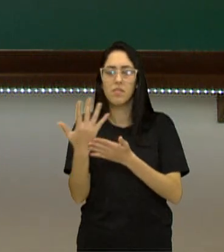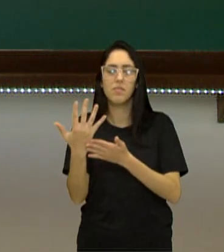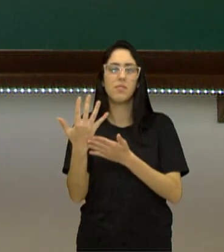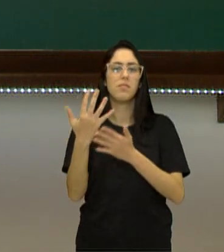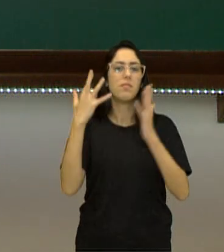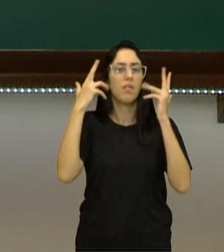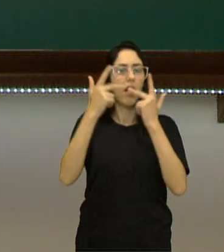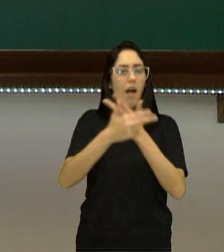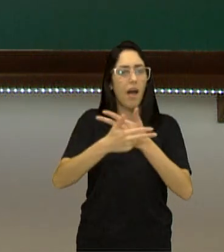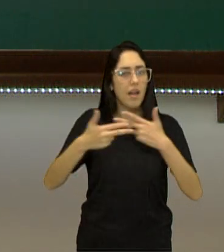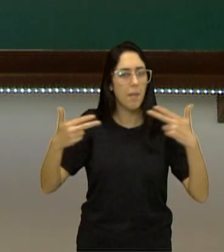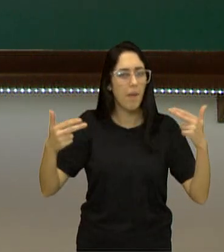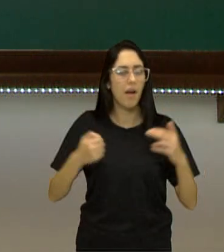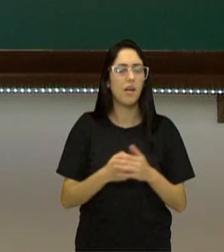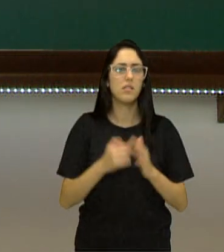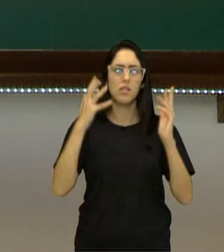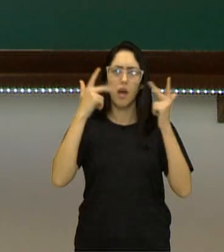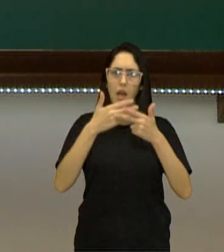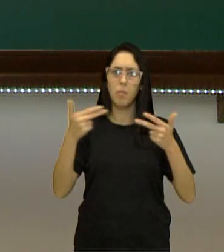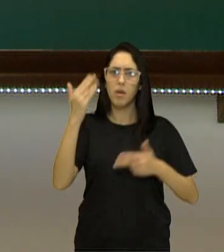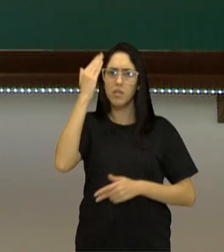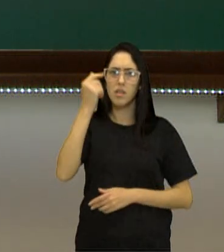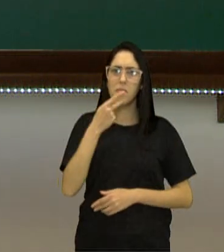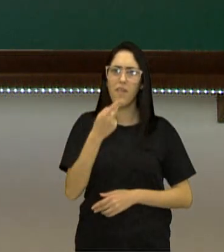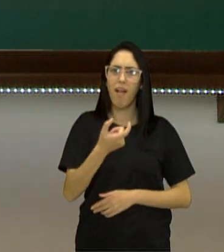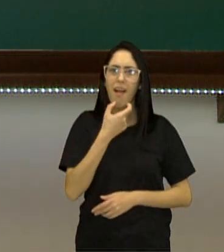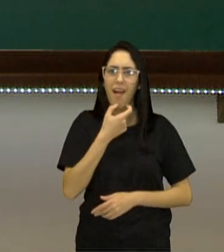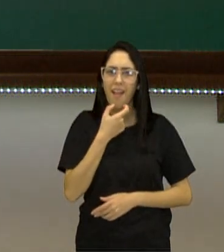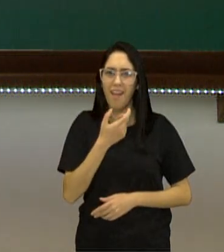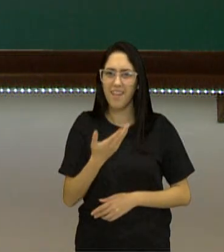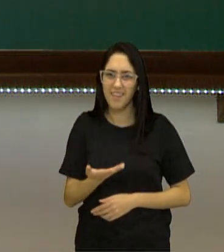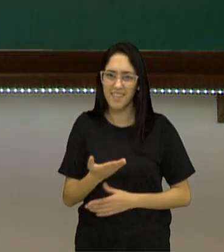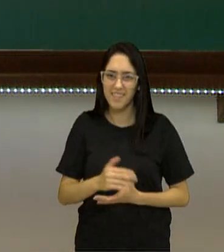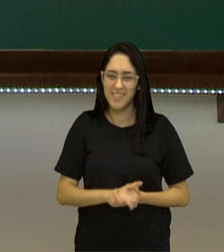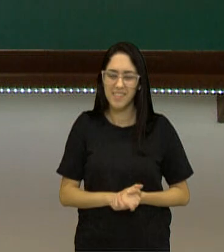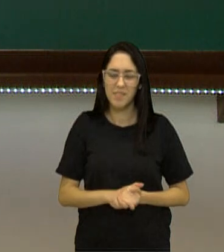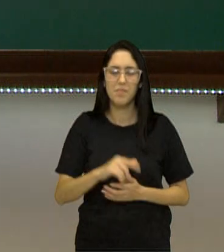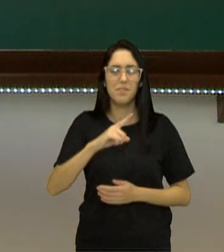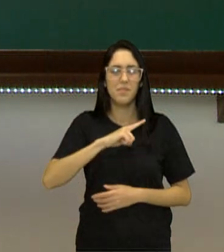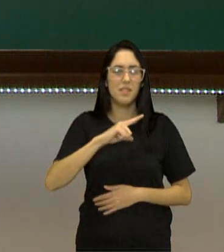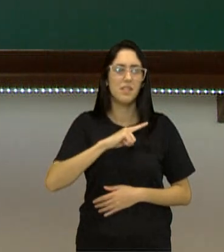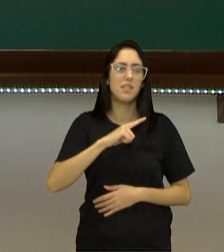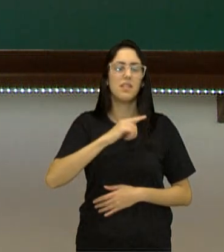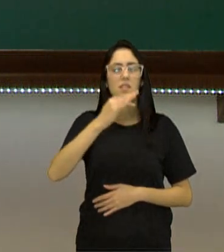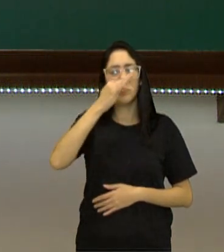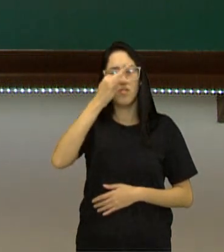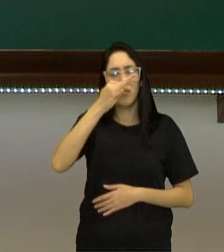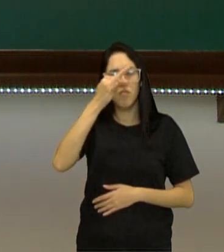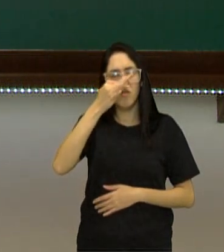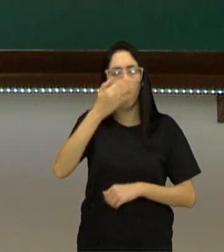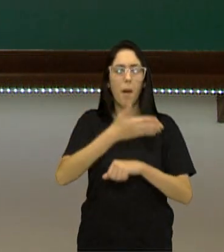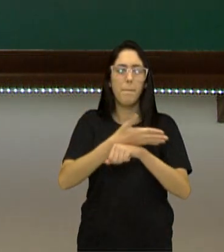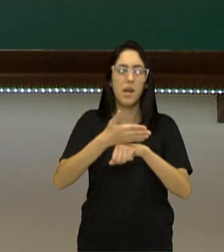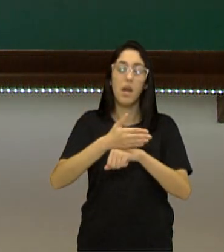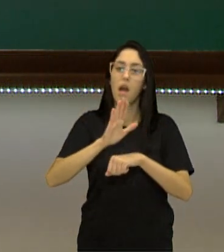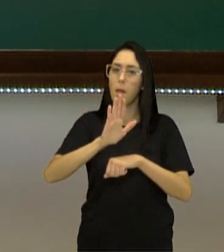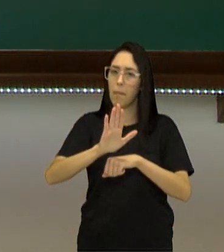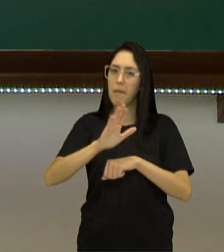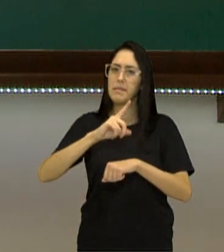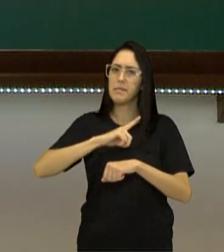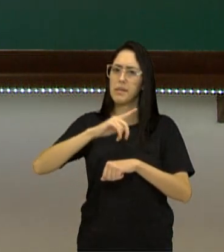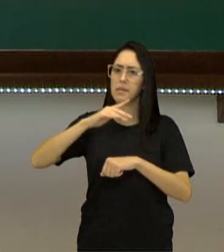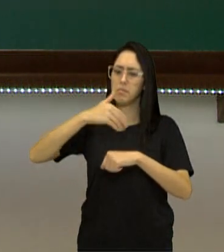Os animais, todos sabem falar inglês. Então, as rosas brancas, às vezes pintadas e vermelhas.